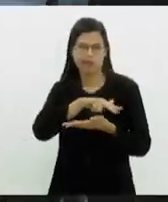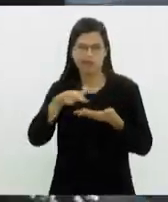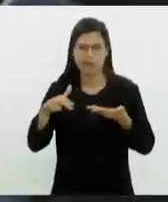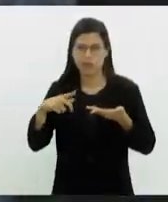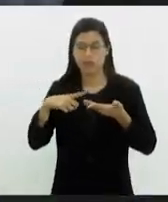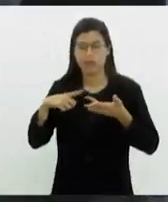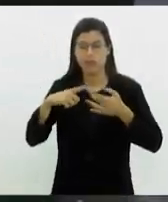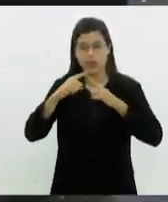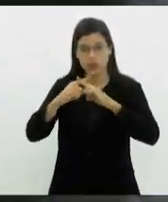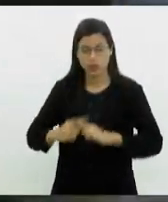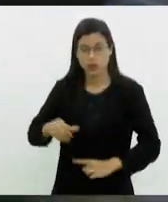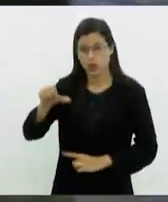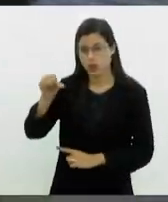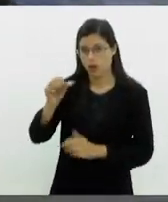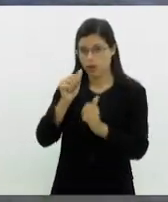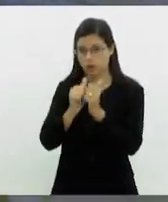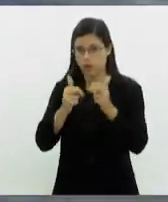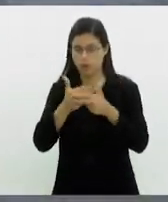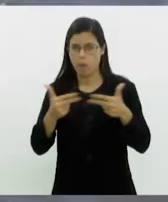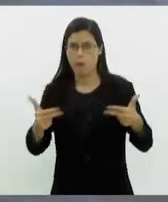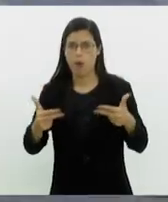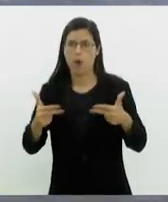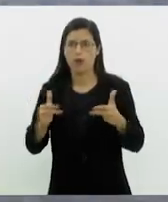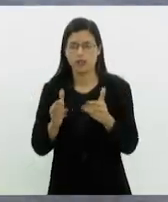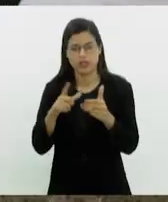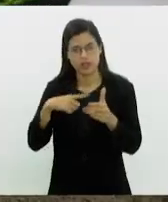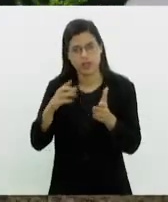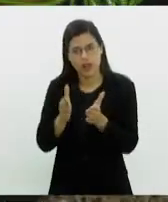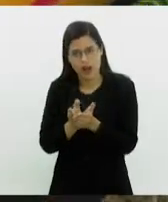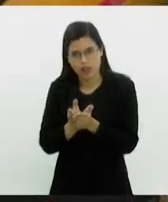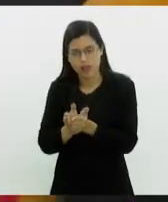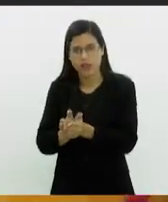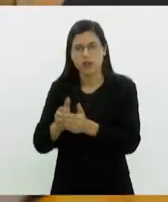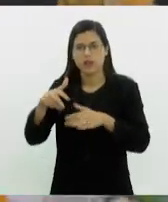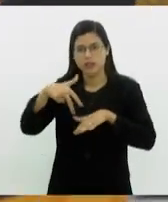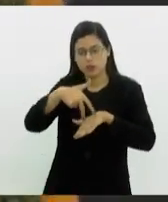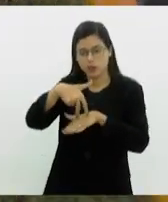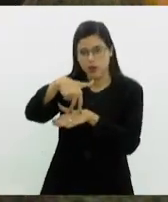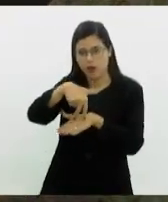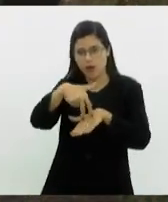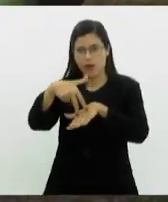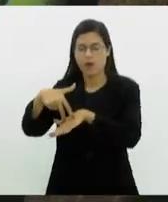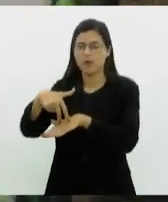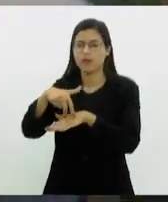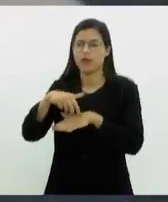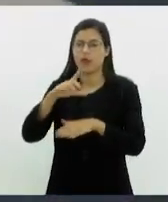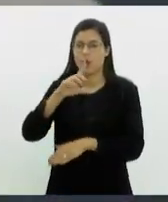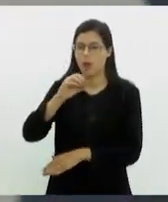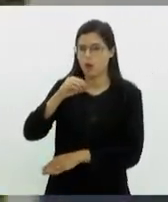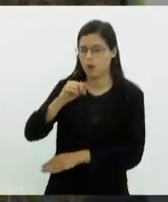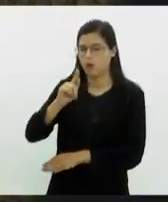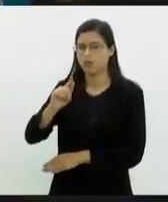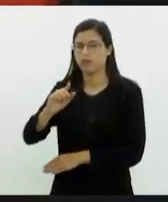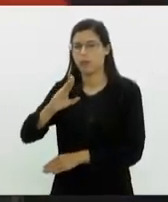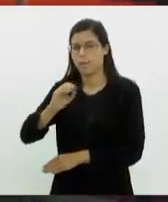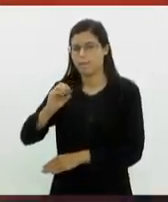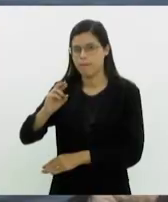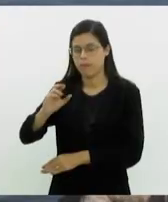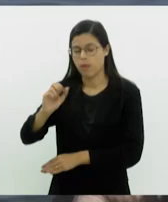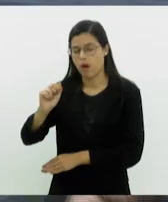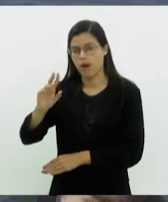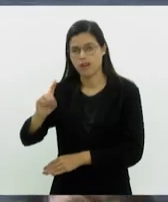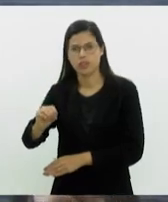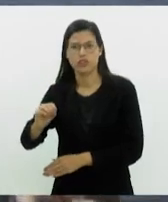disputa de nove esportes, entre eles, canoa vaiana, surf-ski, pedalboard, longboard, além de maratona aquática,